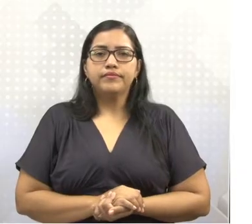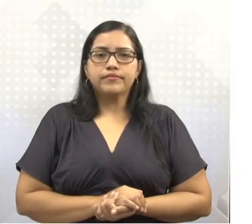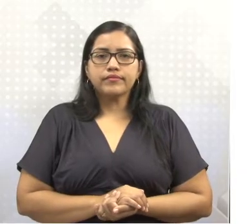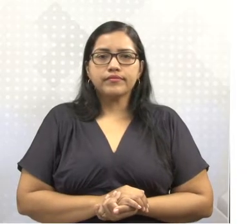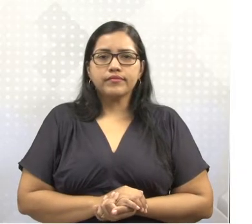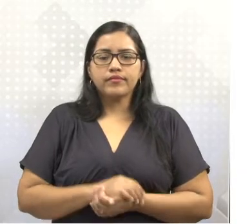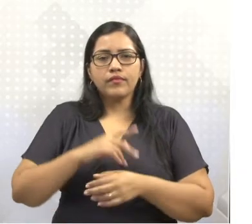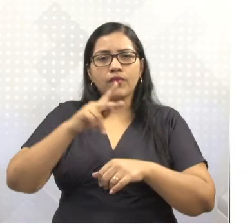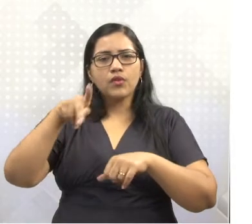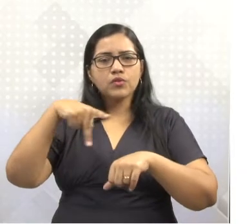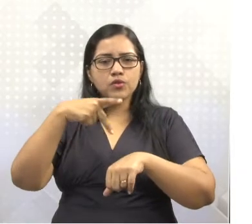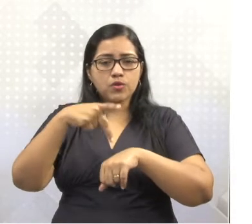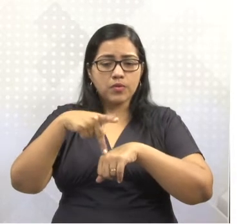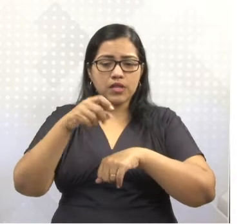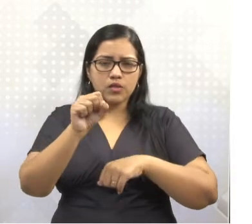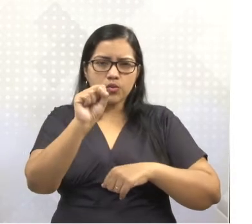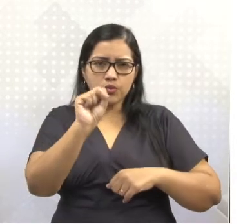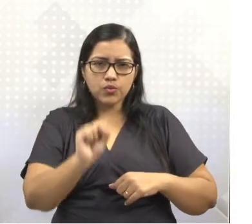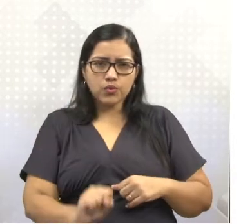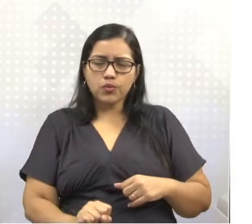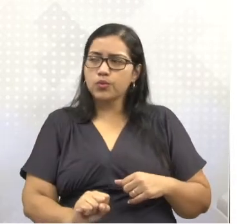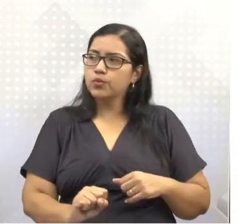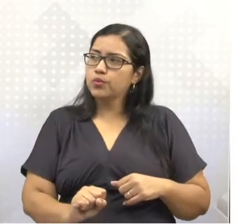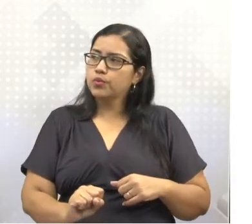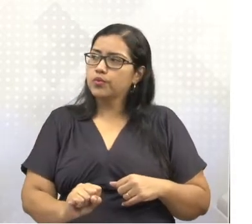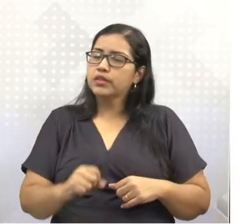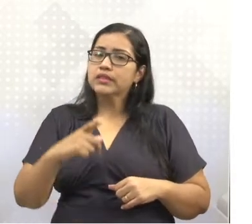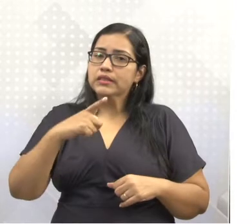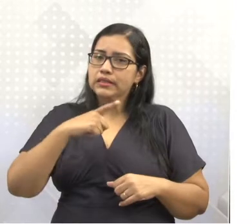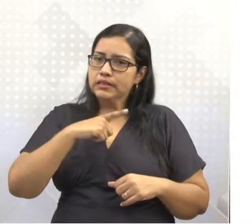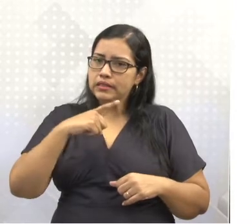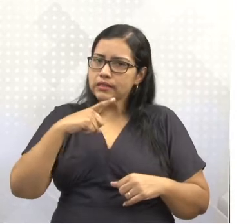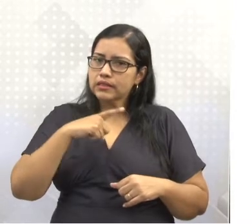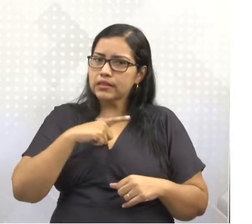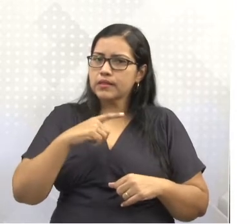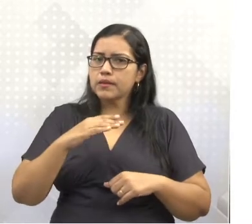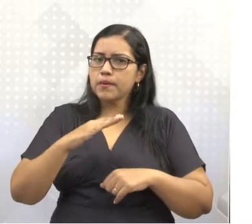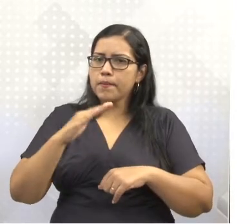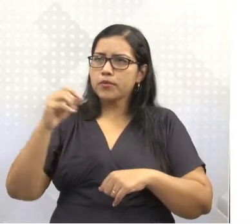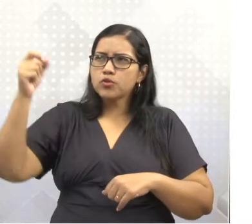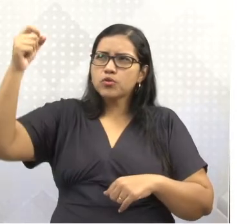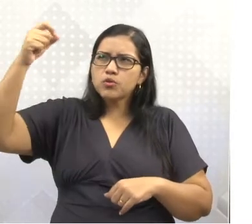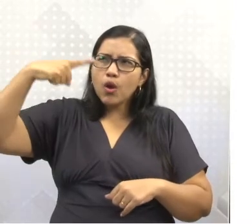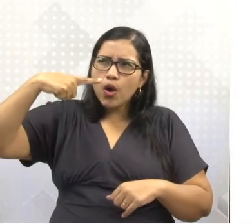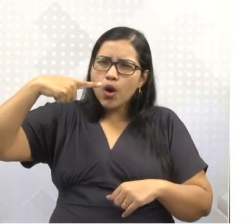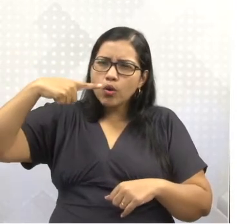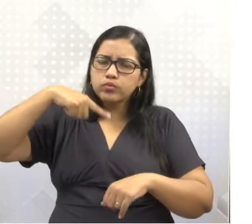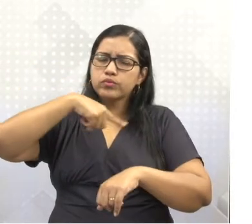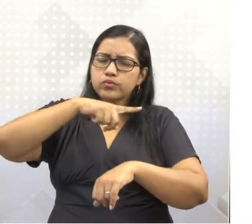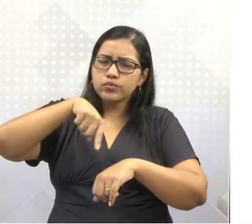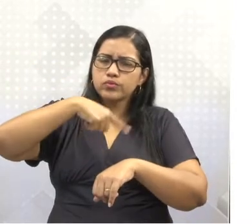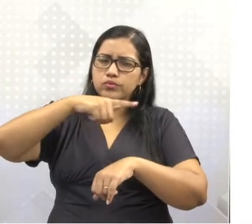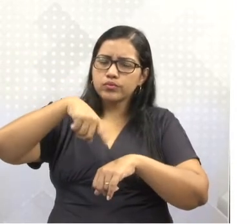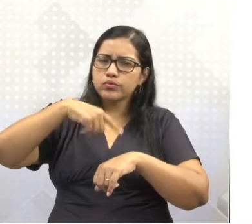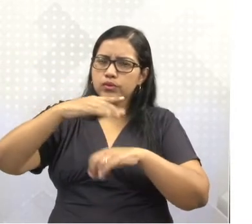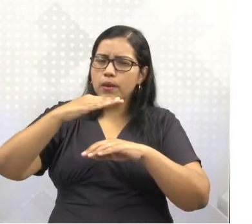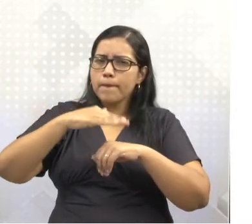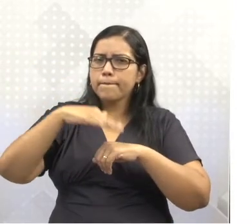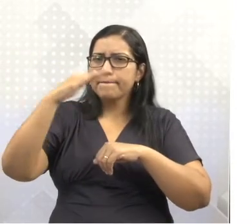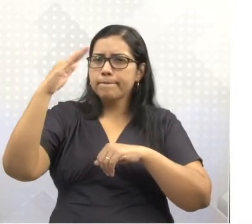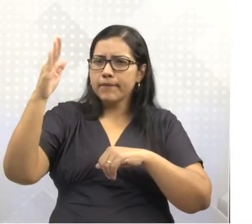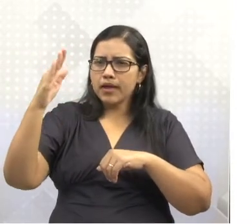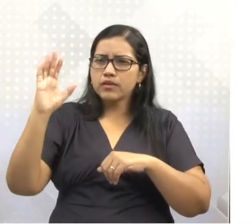Os países do sul, eles dispõem de um número maior de horas de sol, porque o clima lá já é um clima mediterrâneo, mais